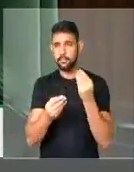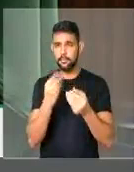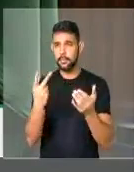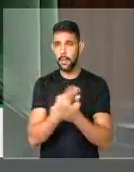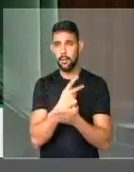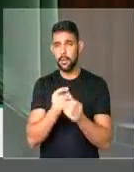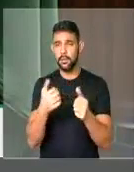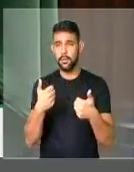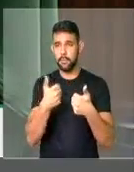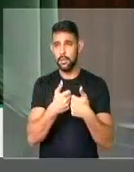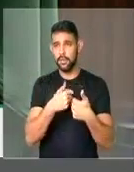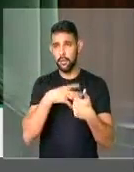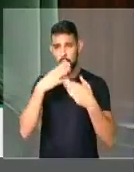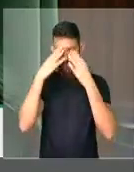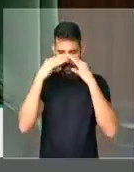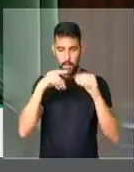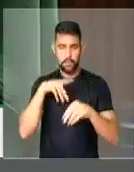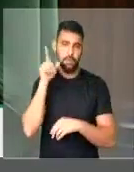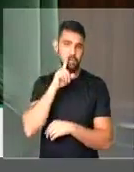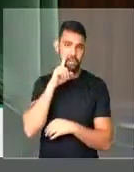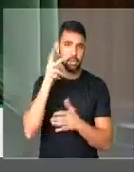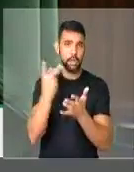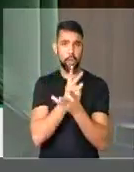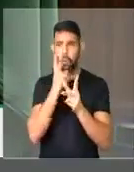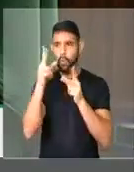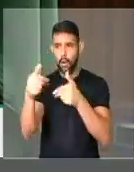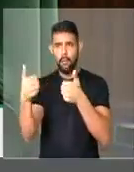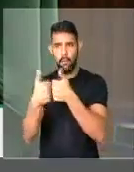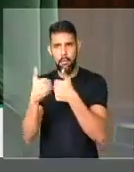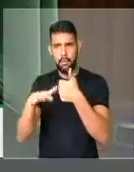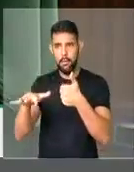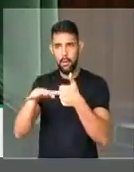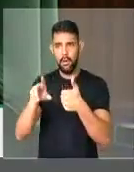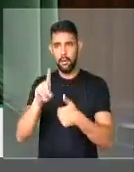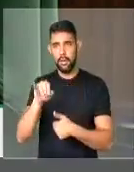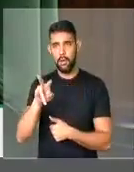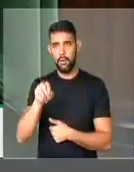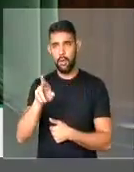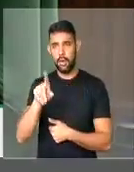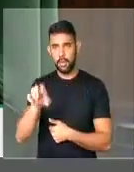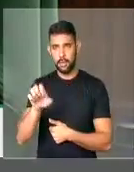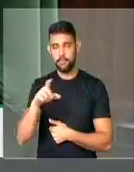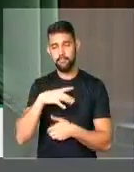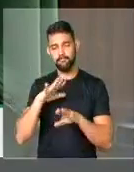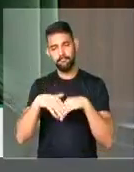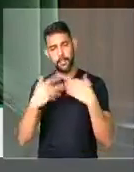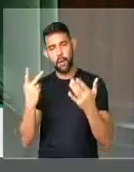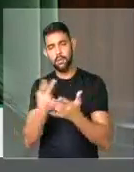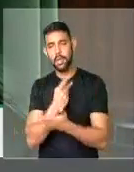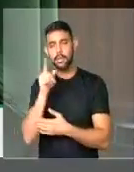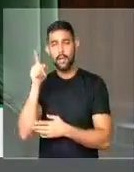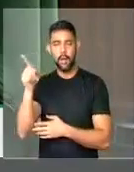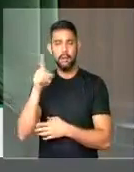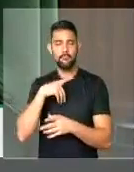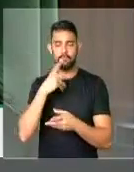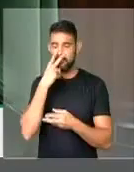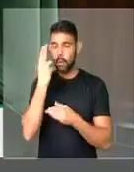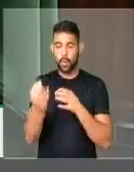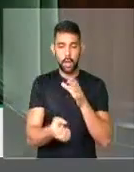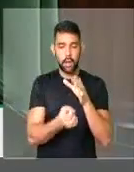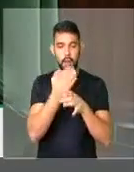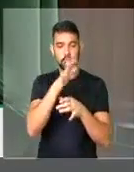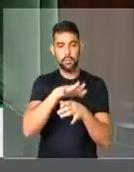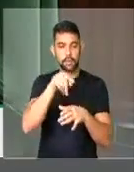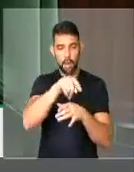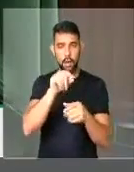ocorre na fronteira do México com os Estados Unidos, em Ciudad Juárez. Então, montamos